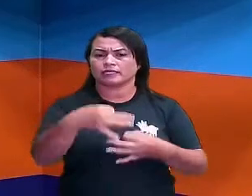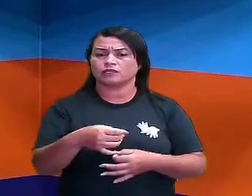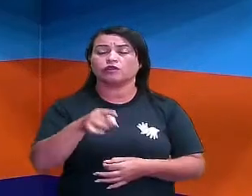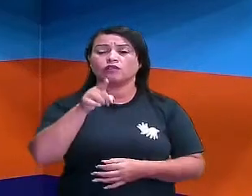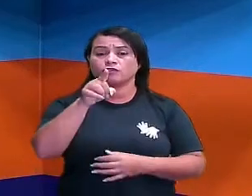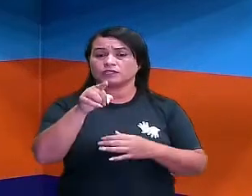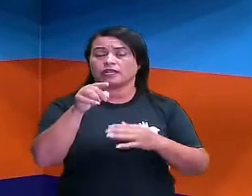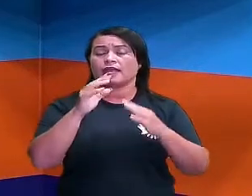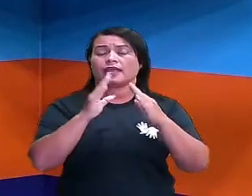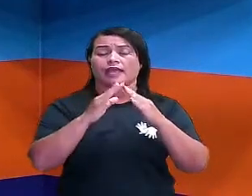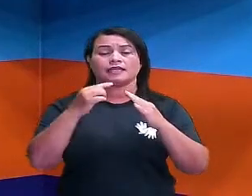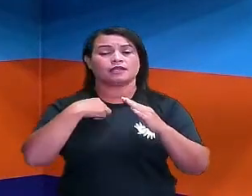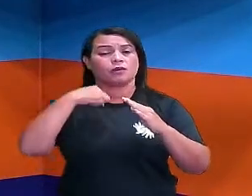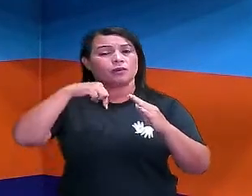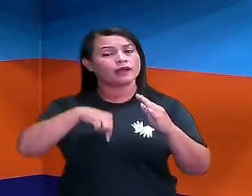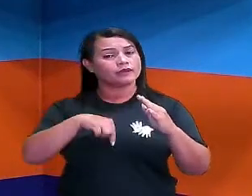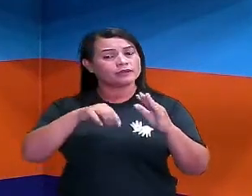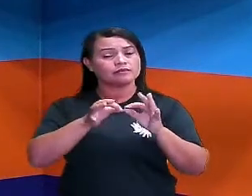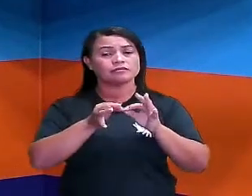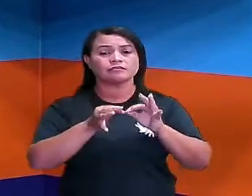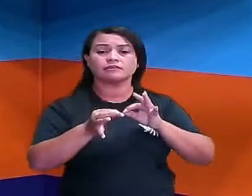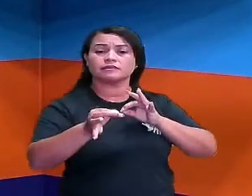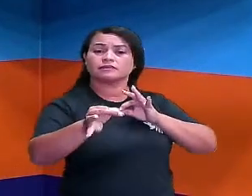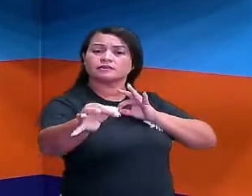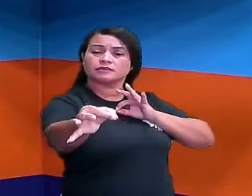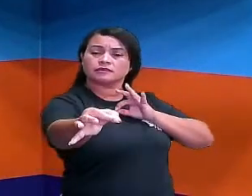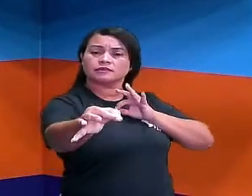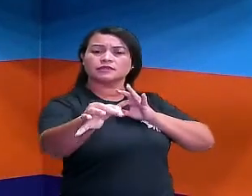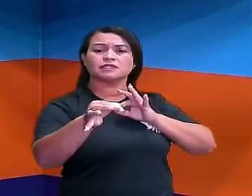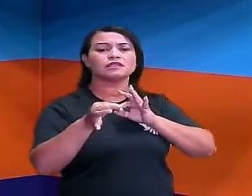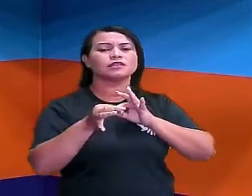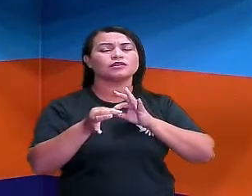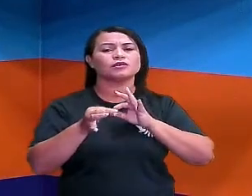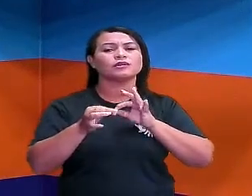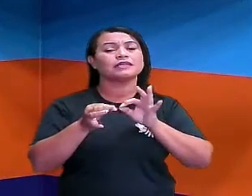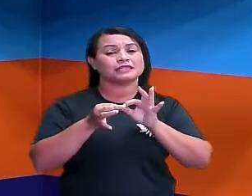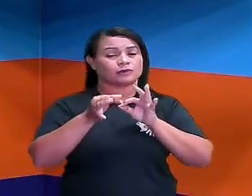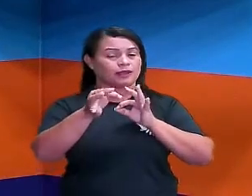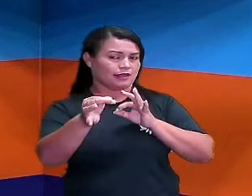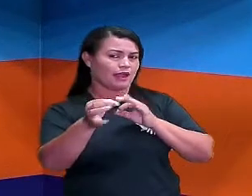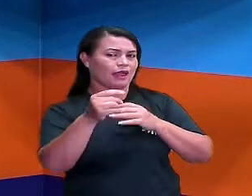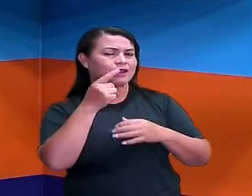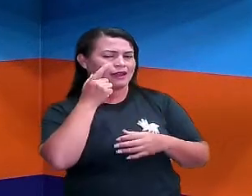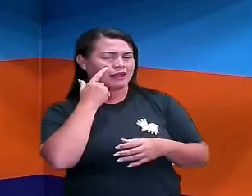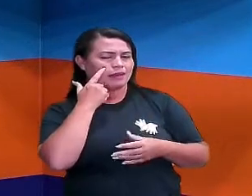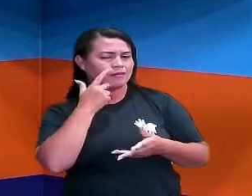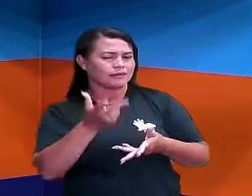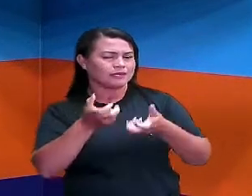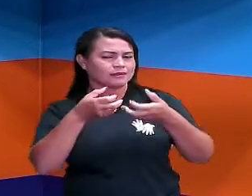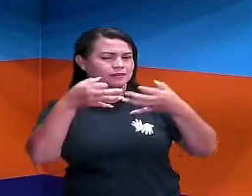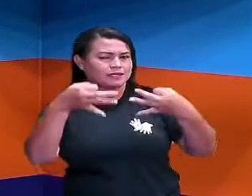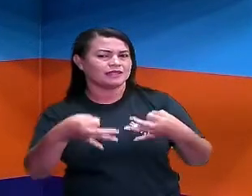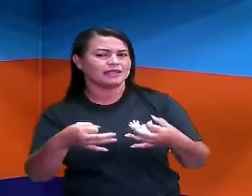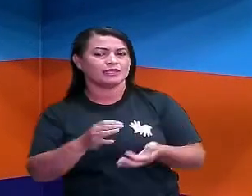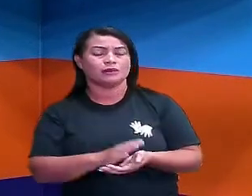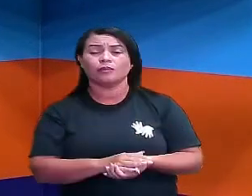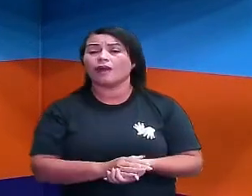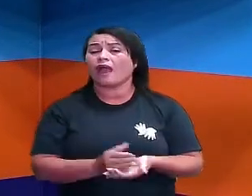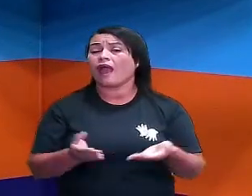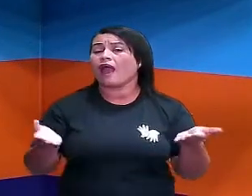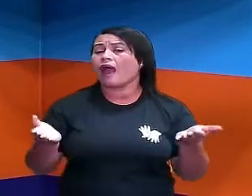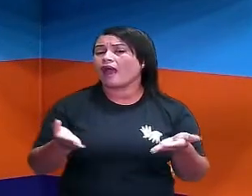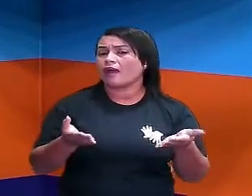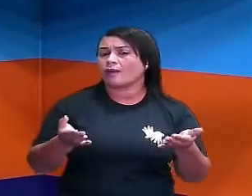você aí em casa, pegou para medir um metro, com a treina dá um metro certinho, tá certo? Agora, as